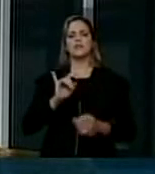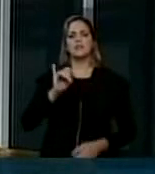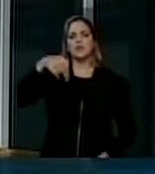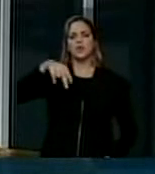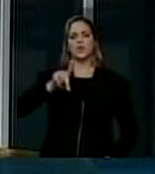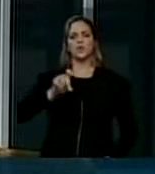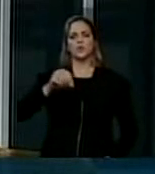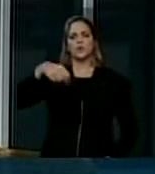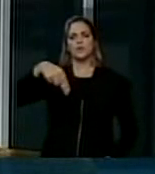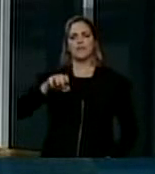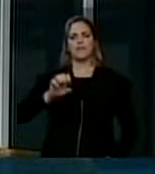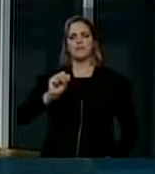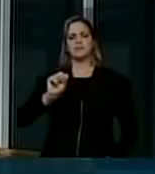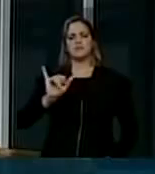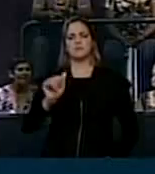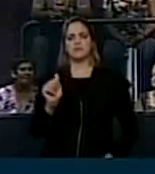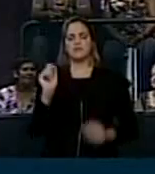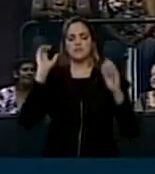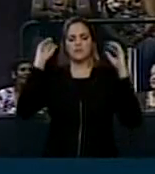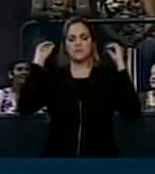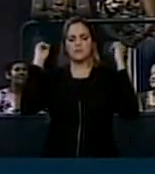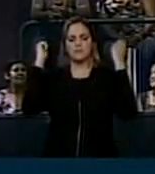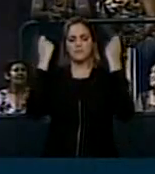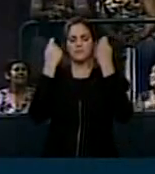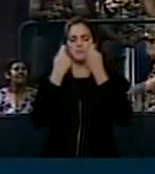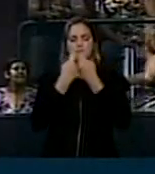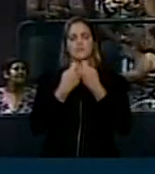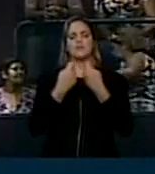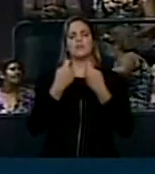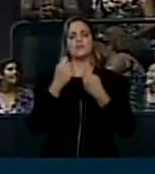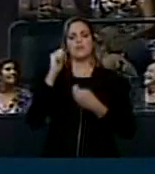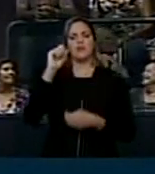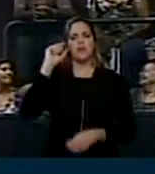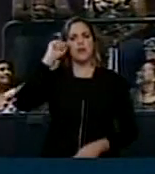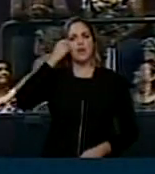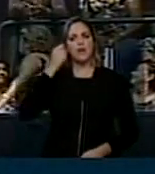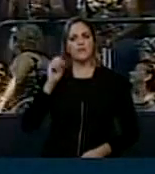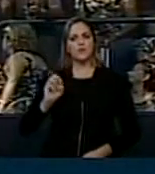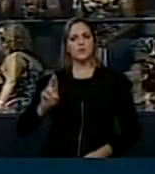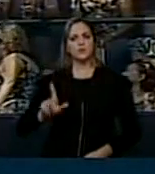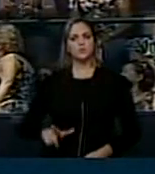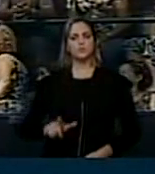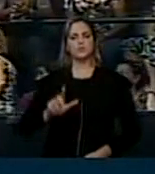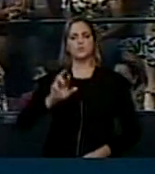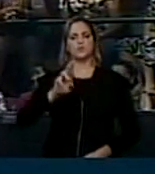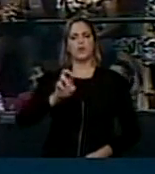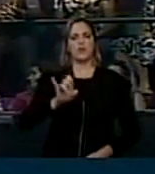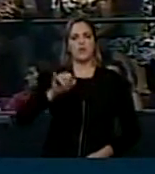o México, a Noruega, Filipinas, África do Sul e o Reino Unido.